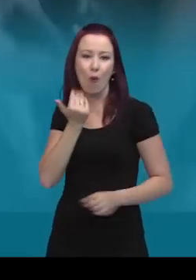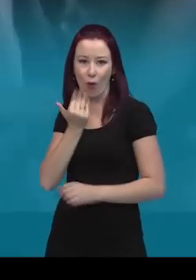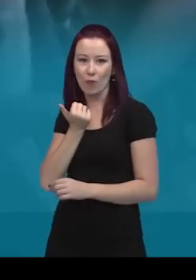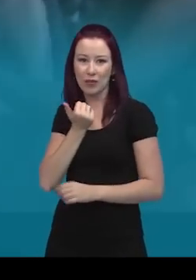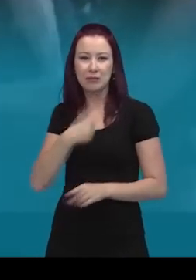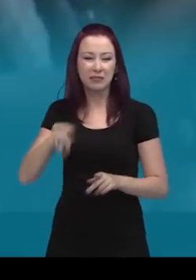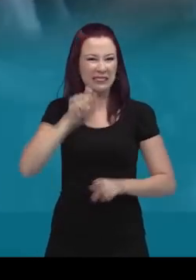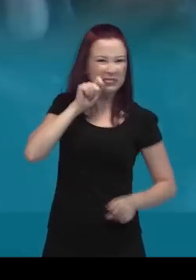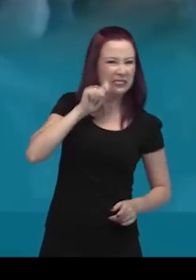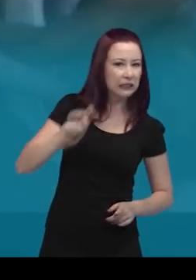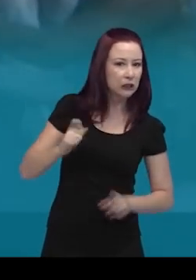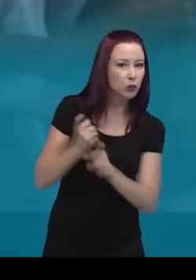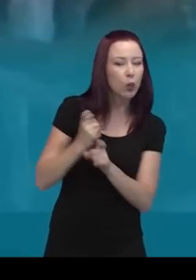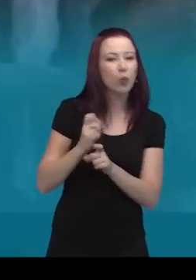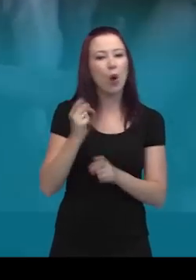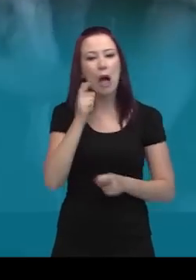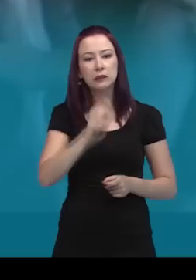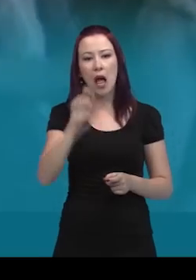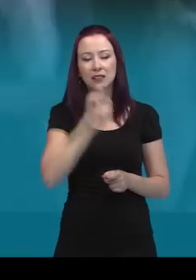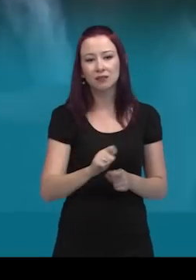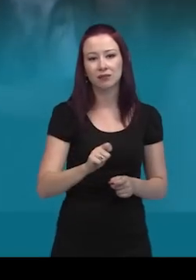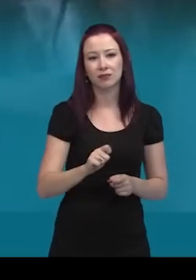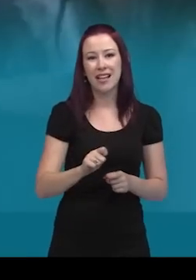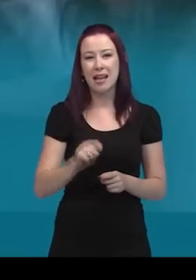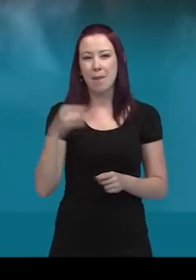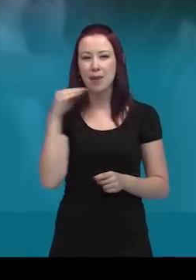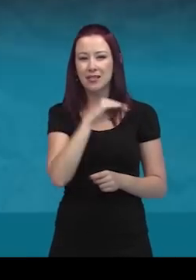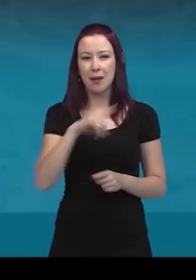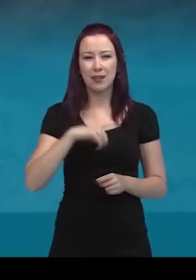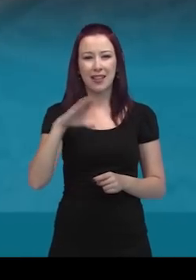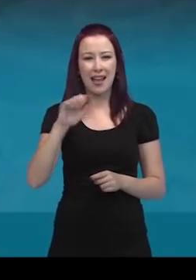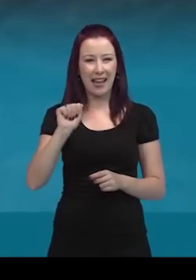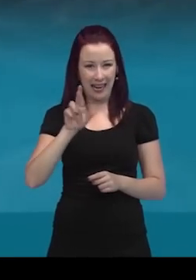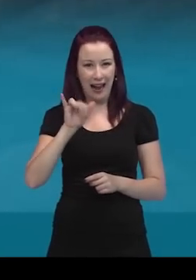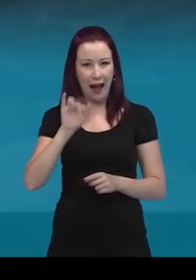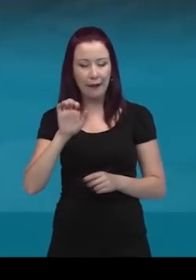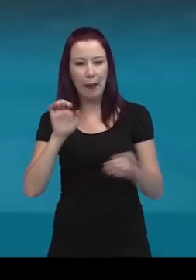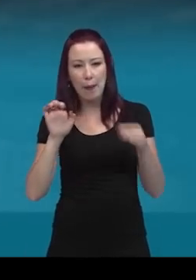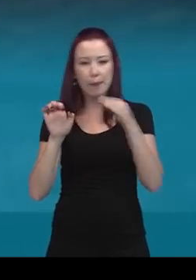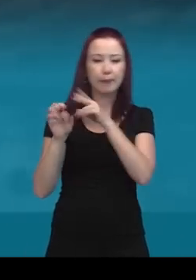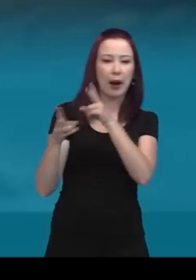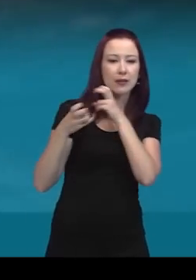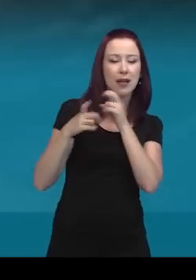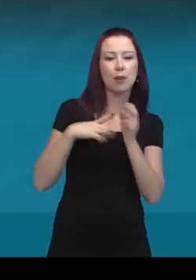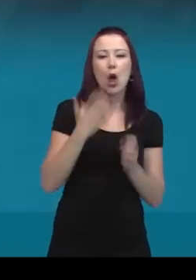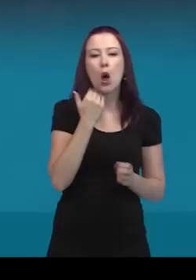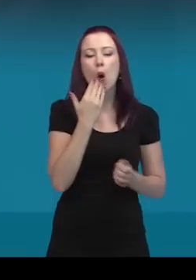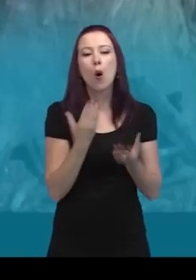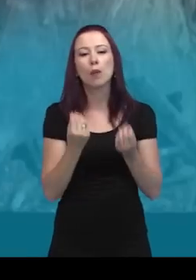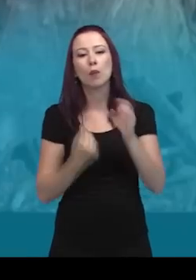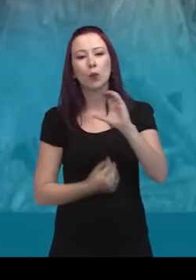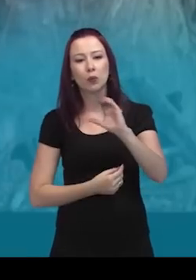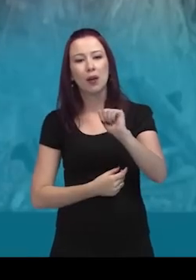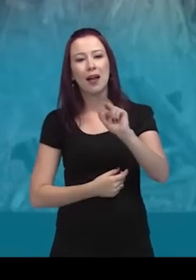alimentação mais dura, uma alimentação mais mole. Se há mais cáries, provavelmente uma alimentação mais rica em carboidrato. A grande virtude dos dentes é que